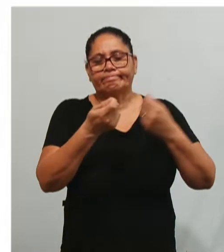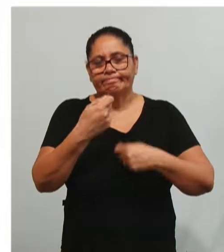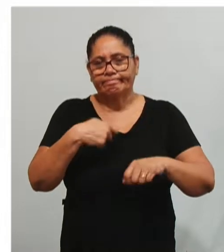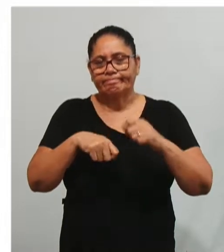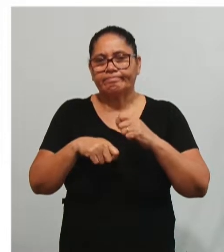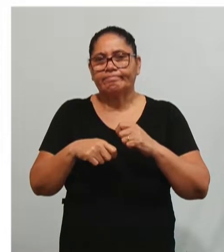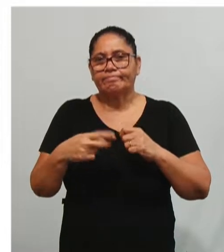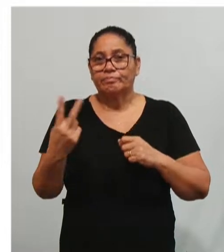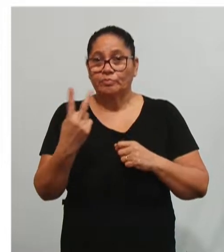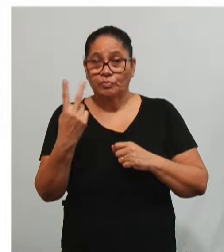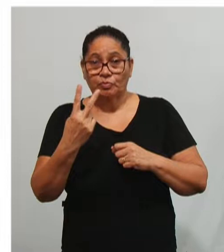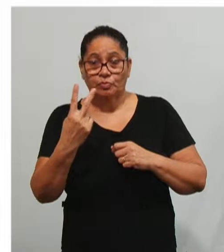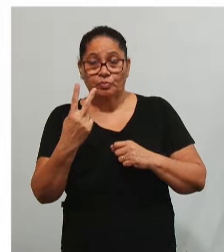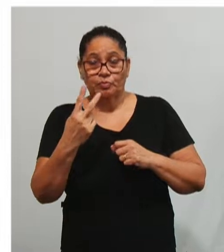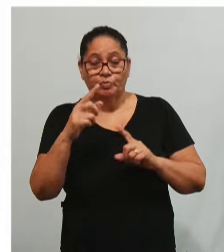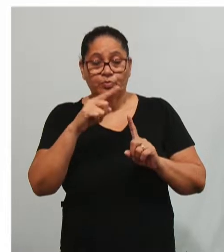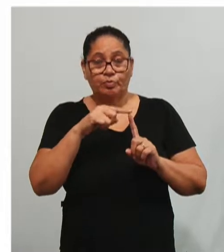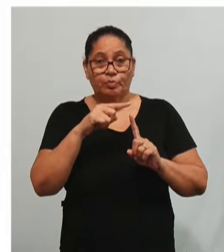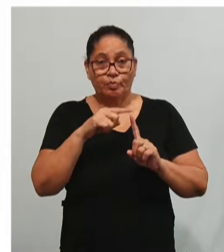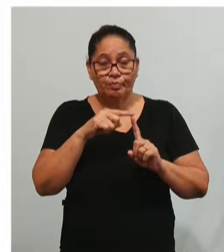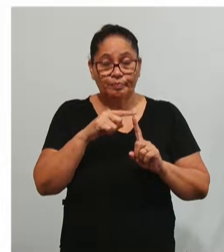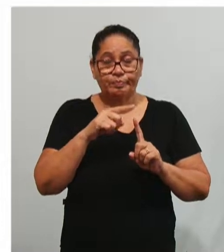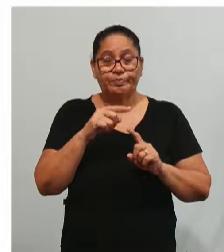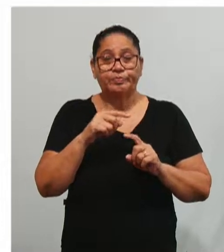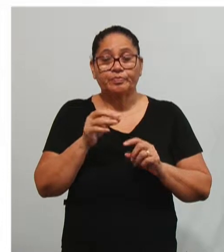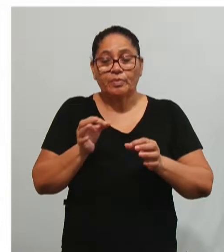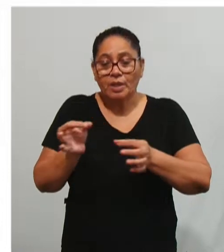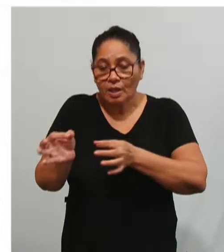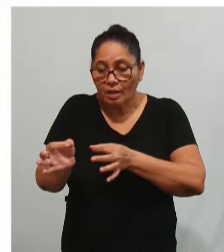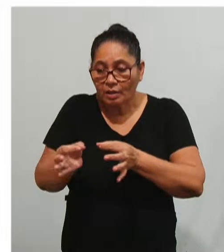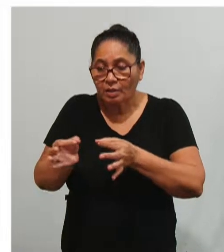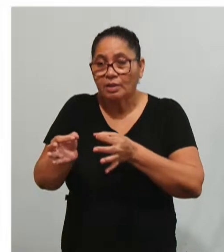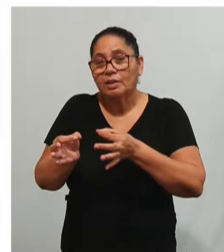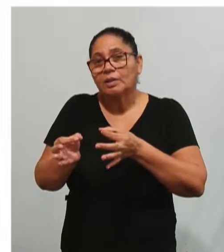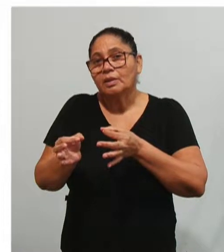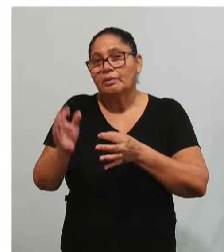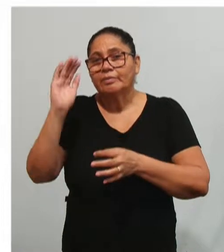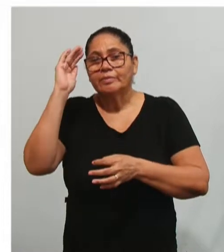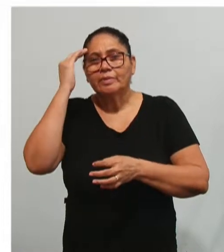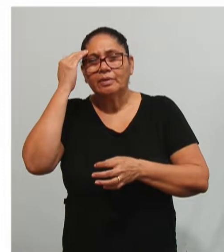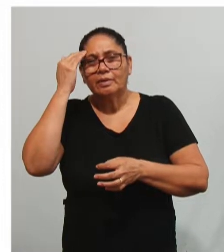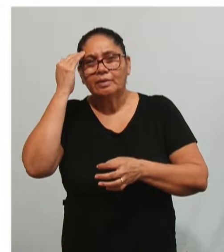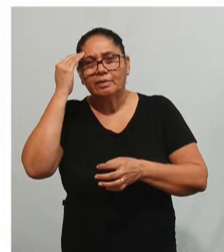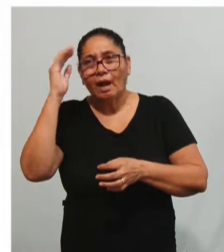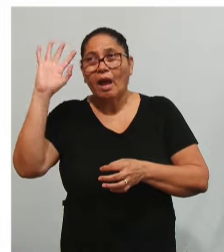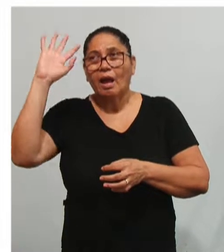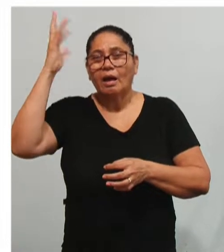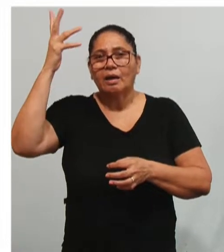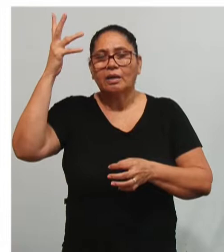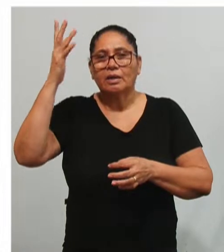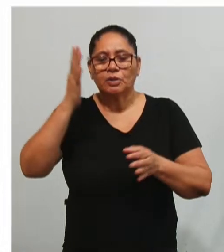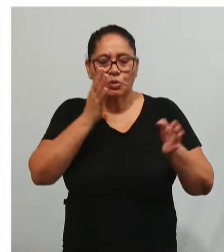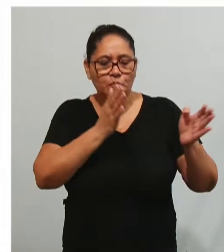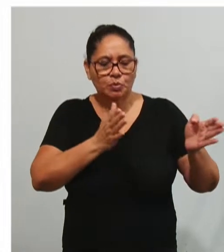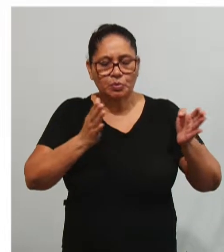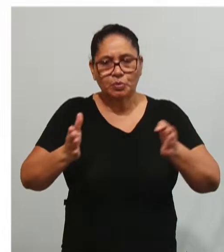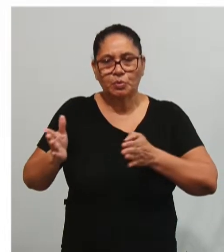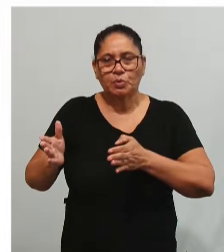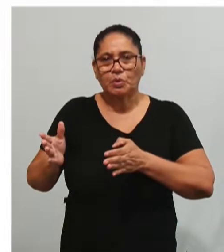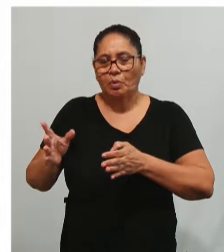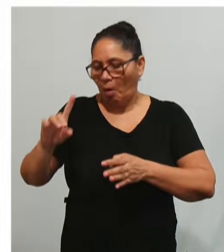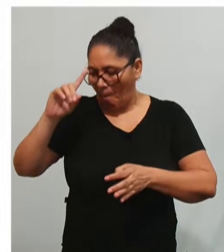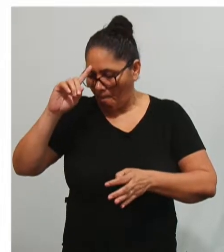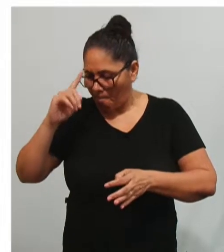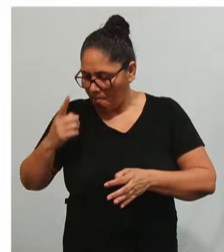No segundo tópico, que é a organização, a gente vai ter que compreender que as decisões sobre a divisão da autoridade,